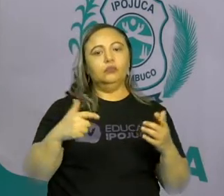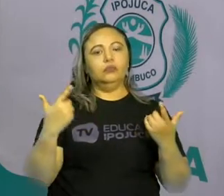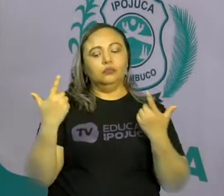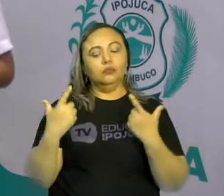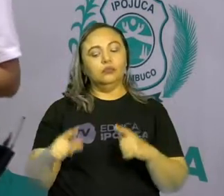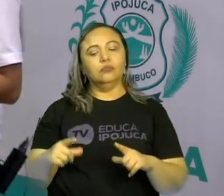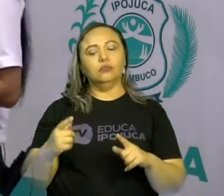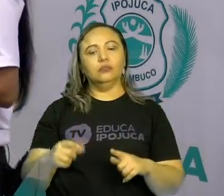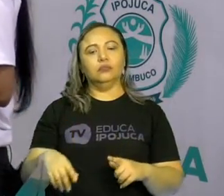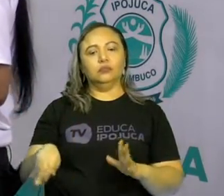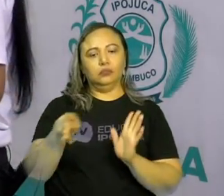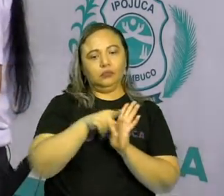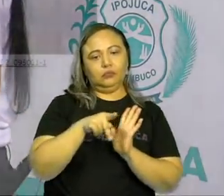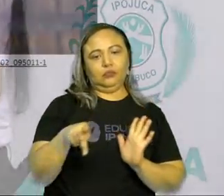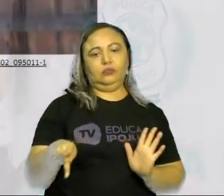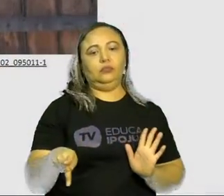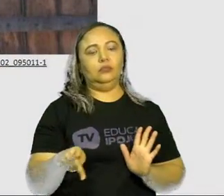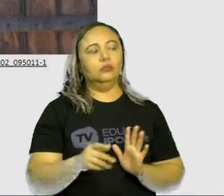Vamos lá?